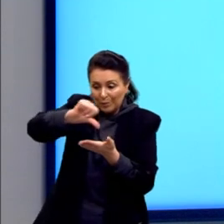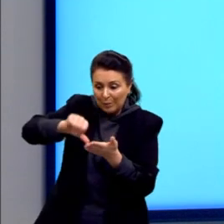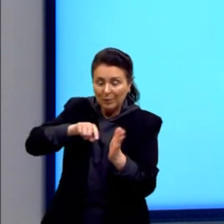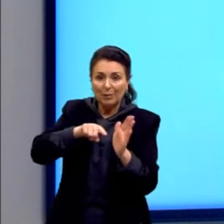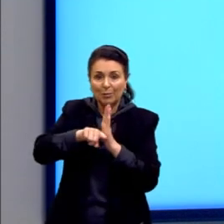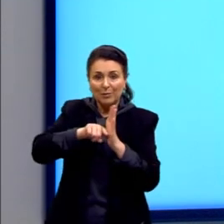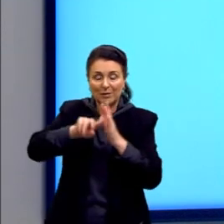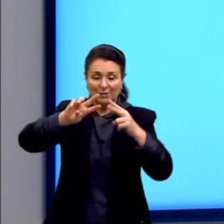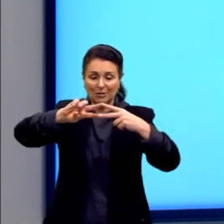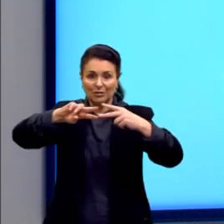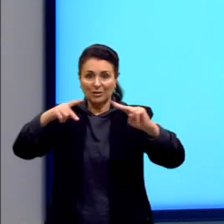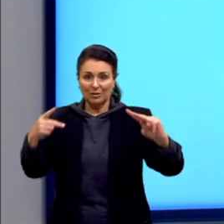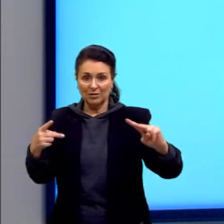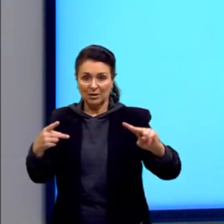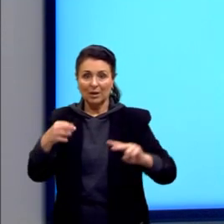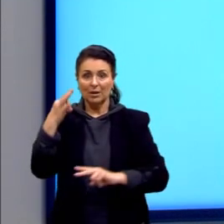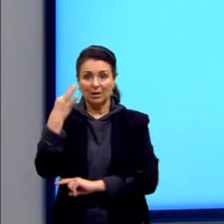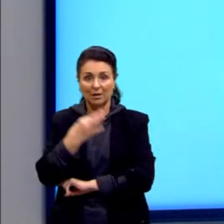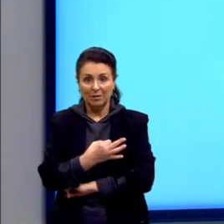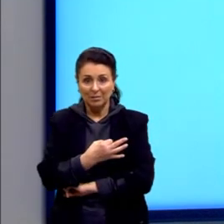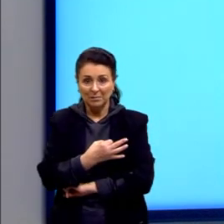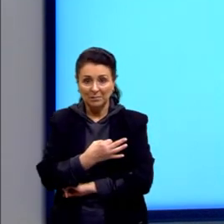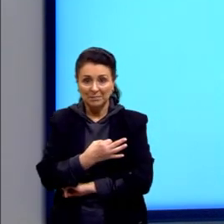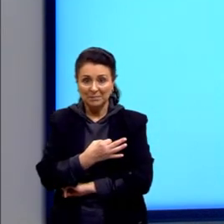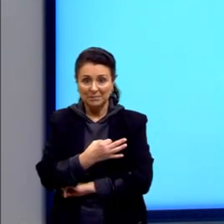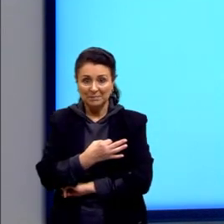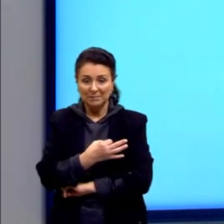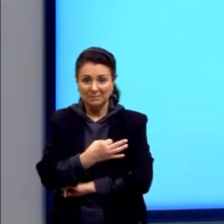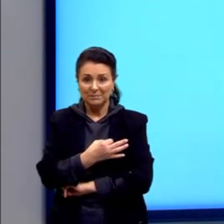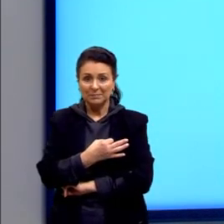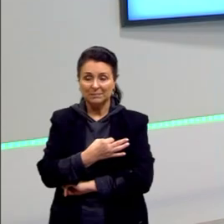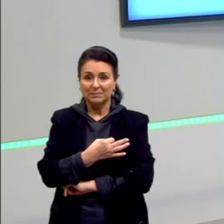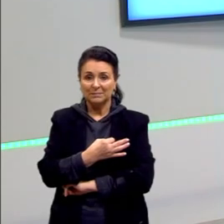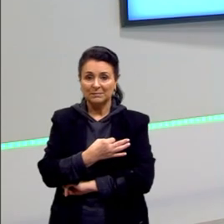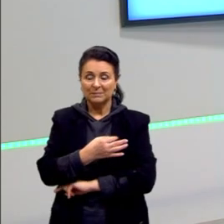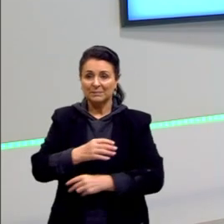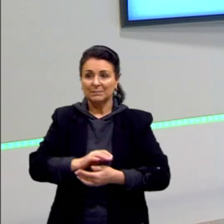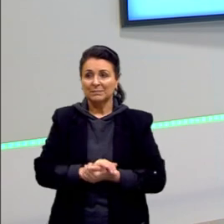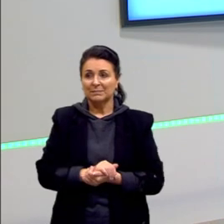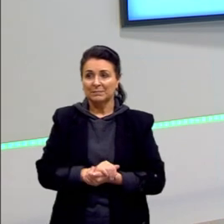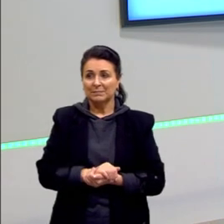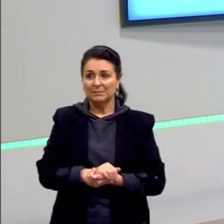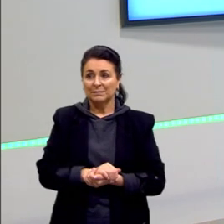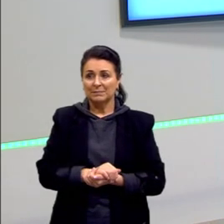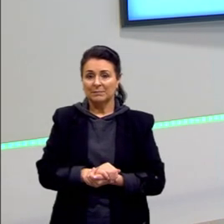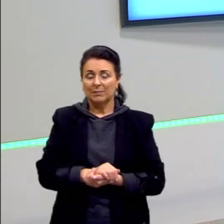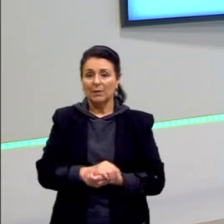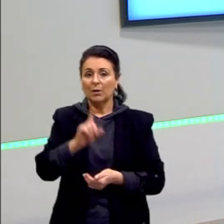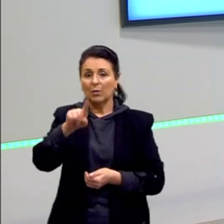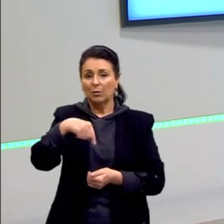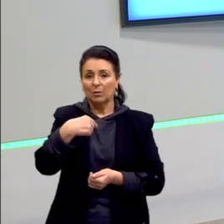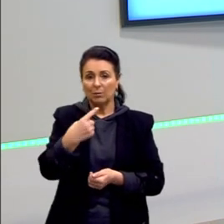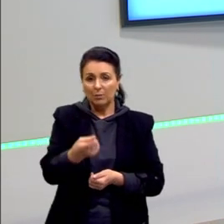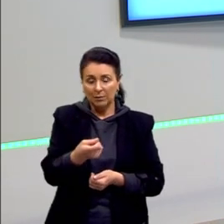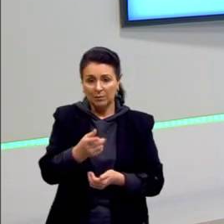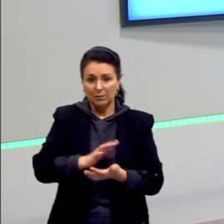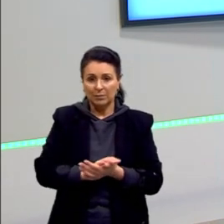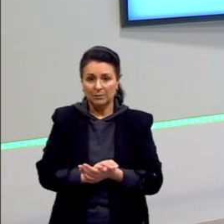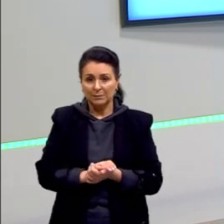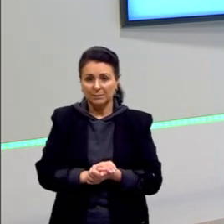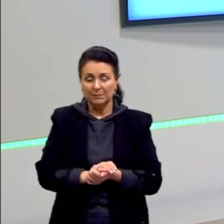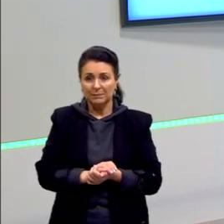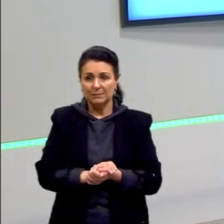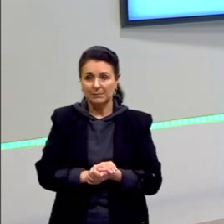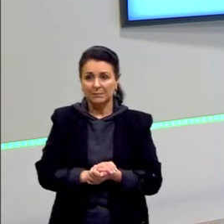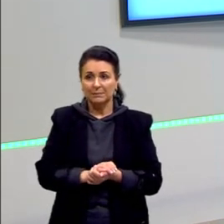Certo? Acertaram? Pessoal, o que vocês acharam? Tranquilo? Então, tá bom. Vamos para a próxima aí rapidinho.